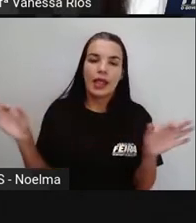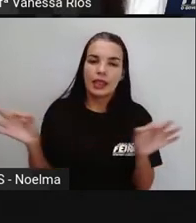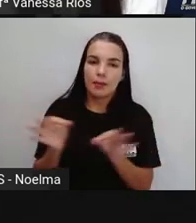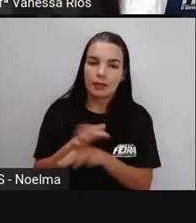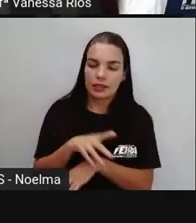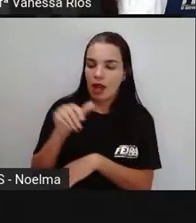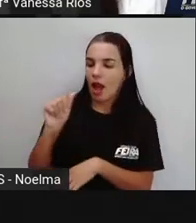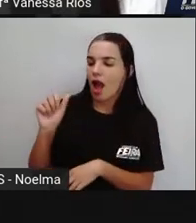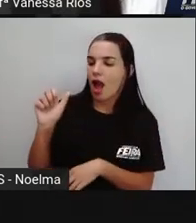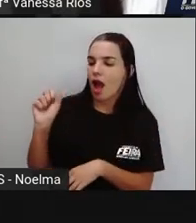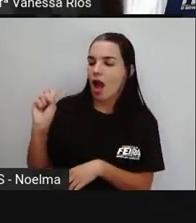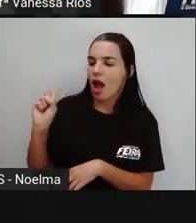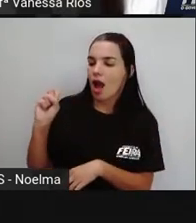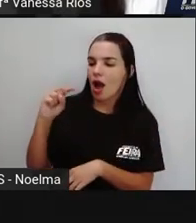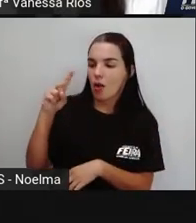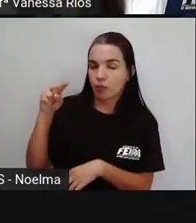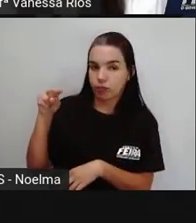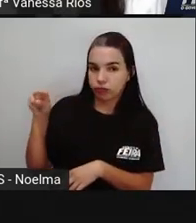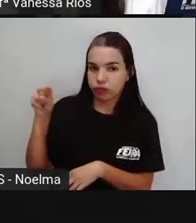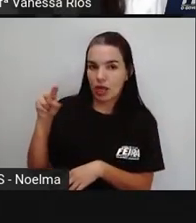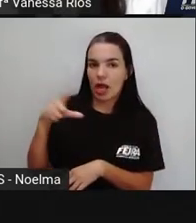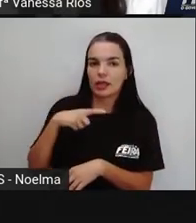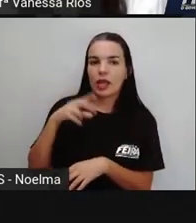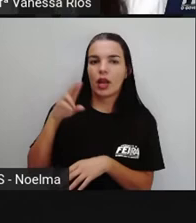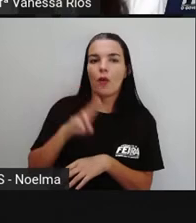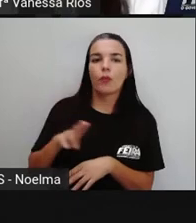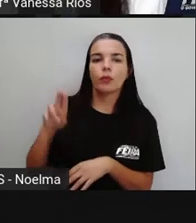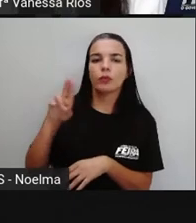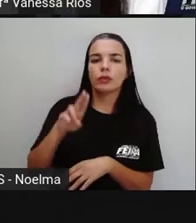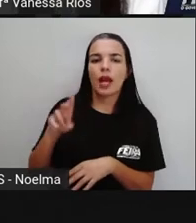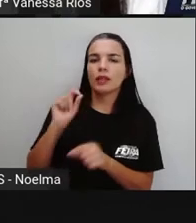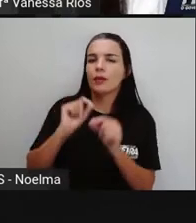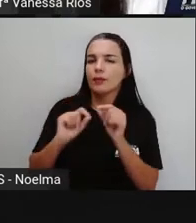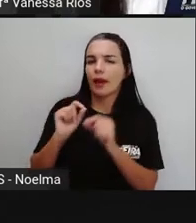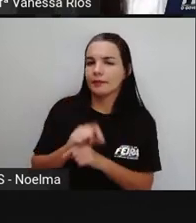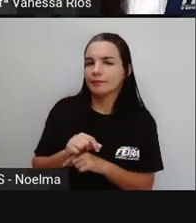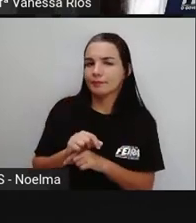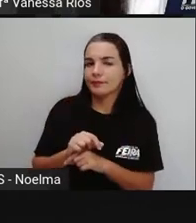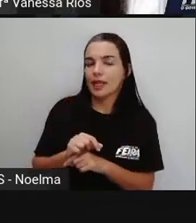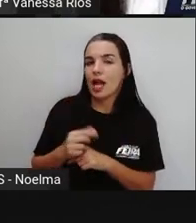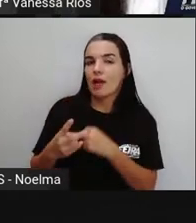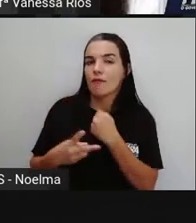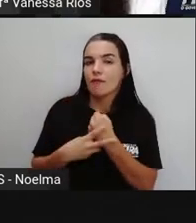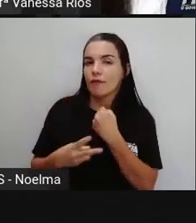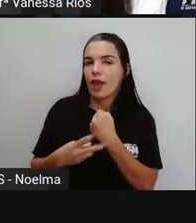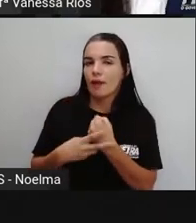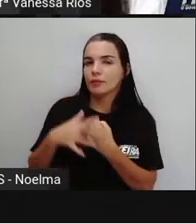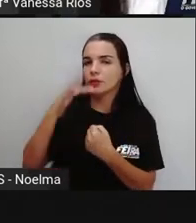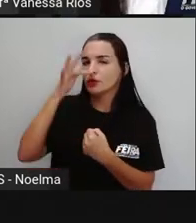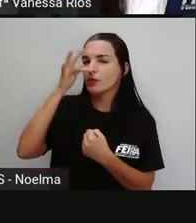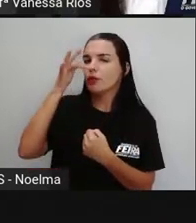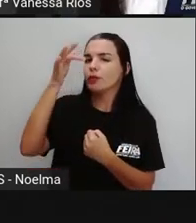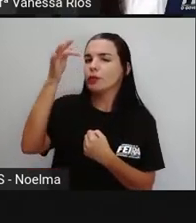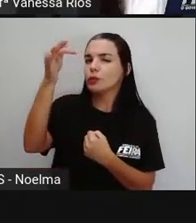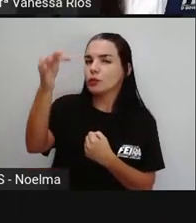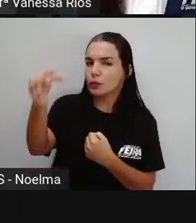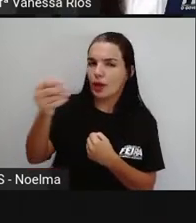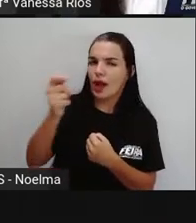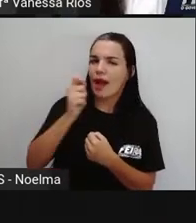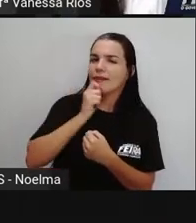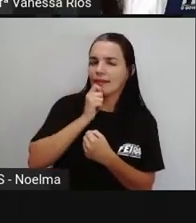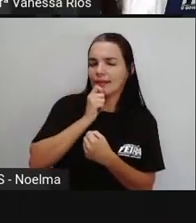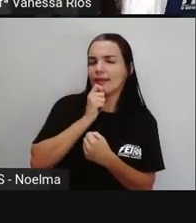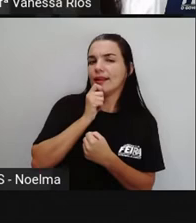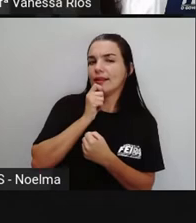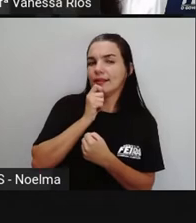ela é usada em formas verbais referentes ao futuro. Ou seja, em formas que indicam que uma determinada ação